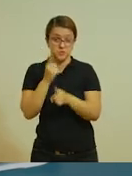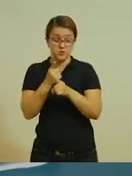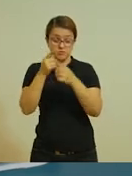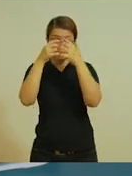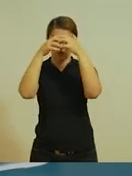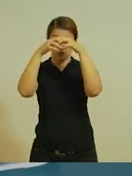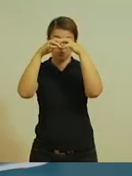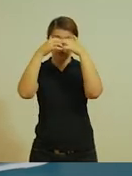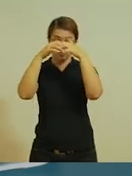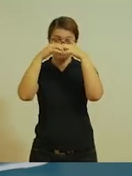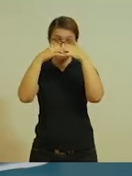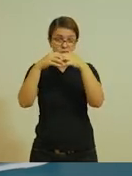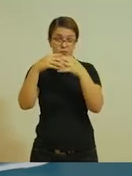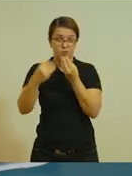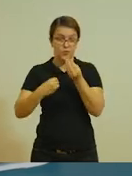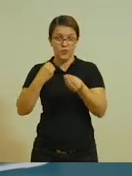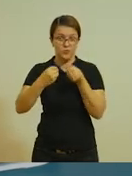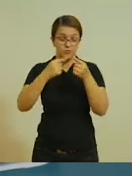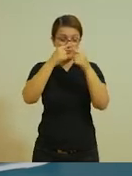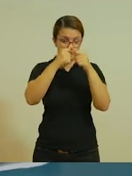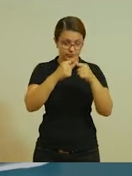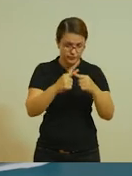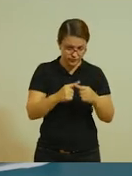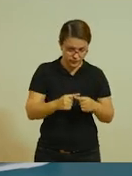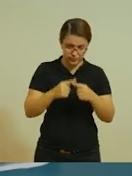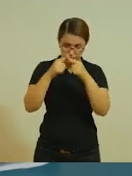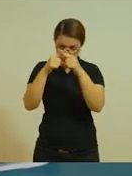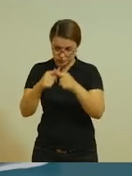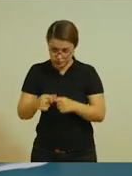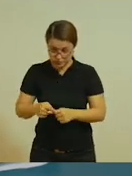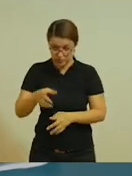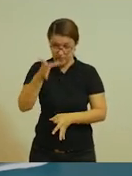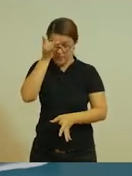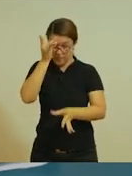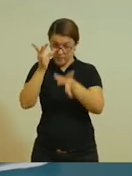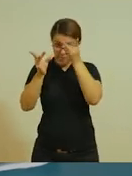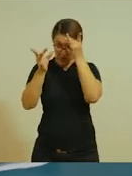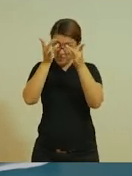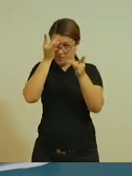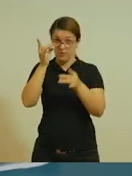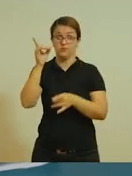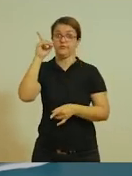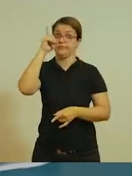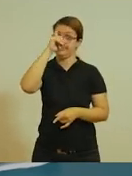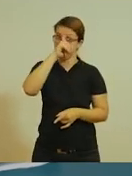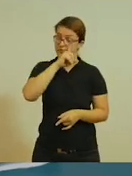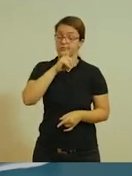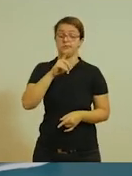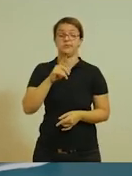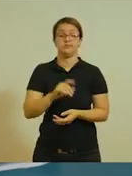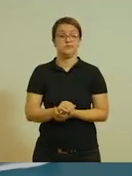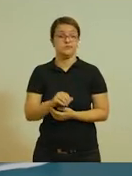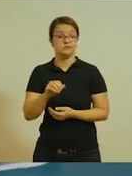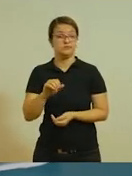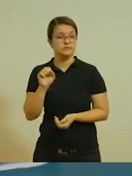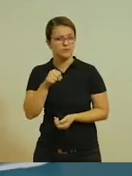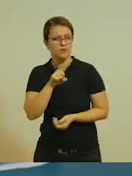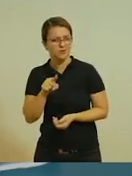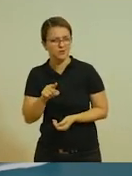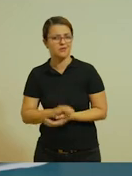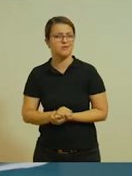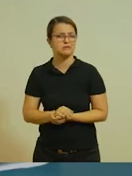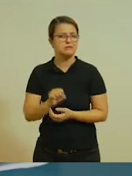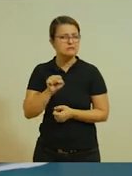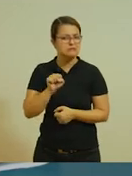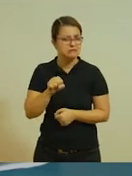memorizar a tabuada. É muito difícil memorizar a tabuada, sim ou não? Mas eu vou dar algumas dicas